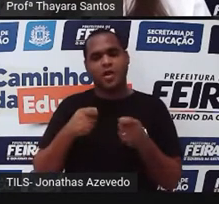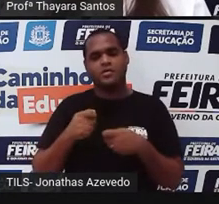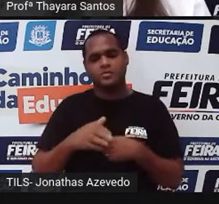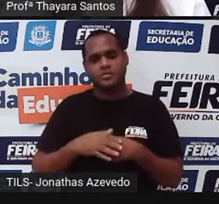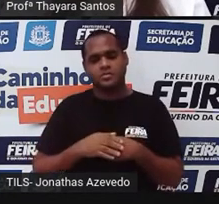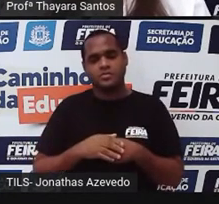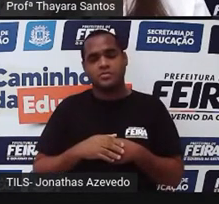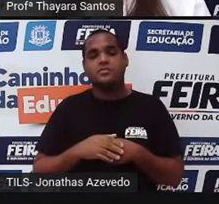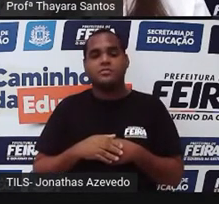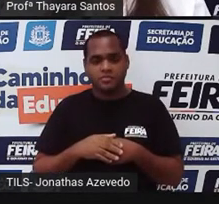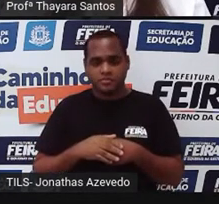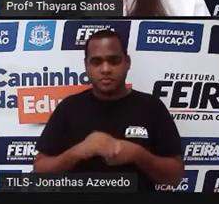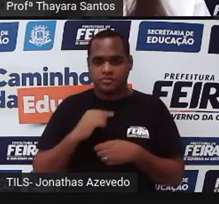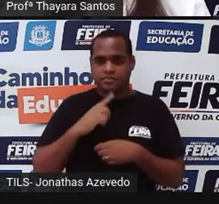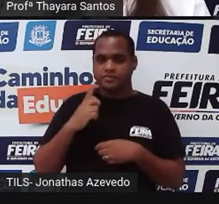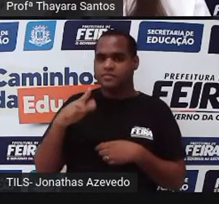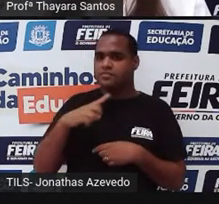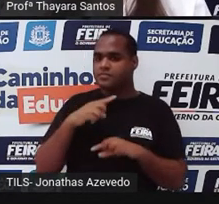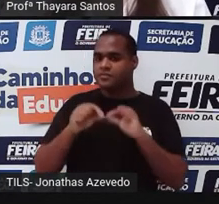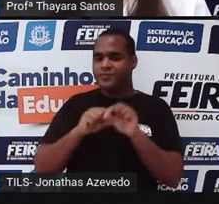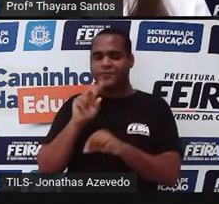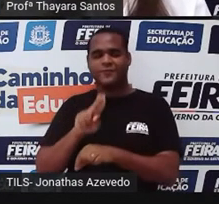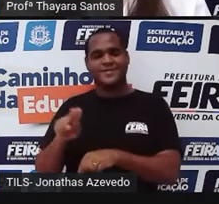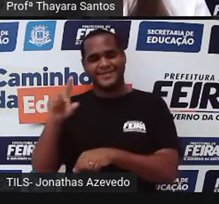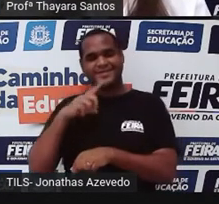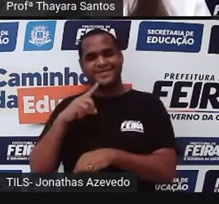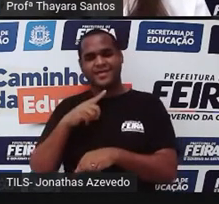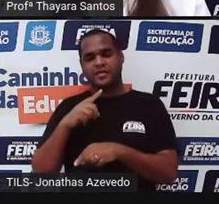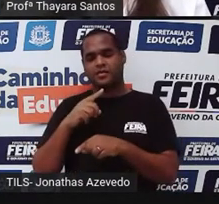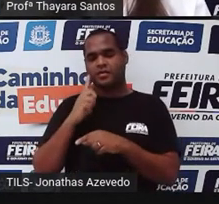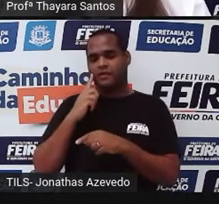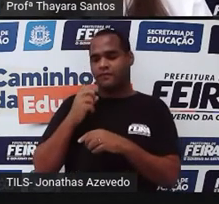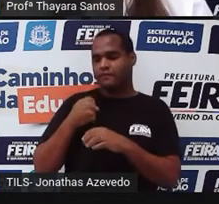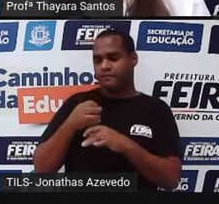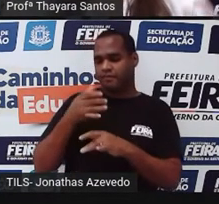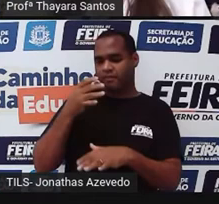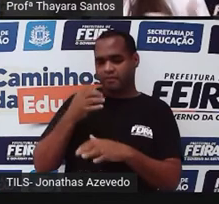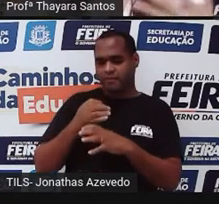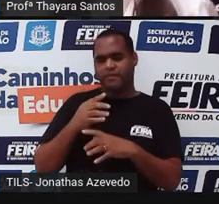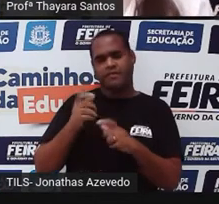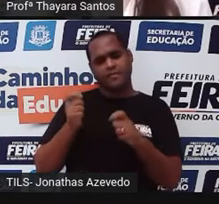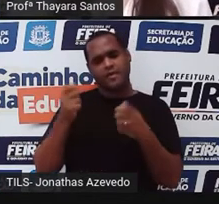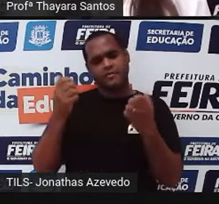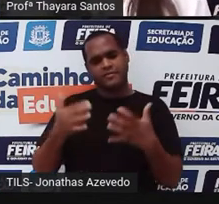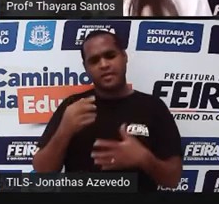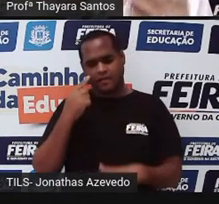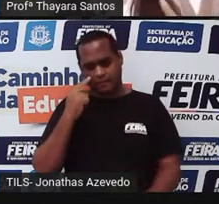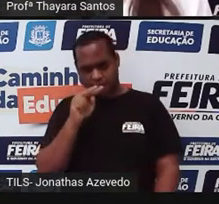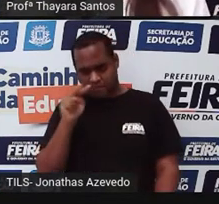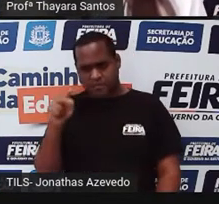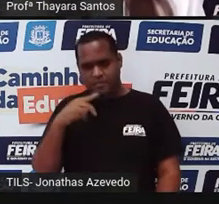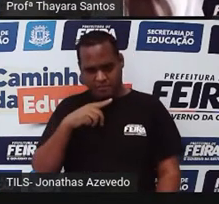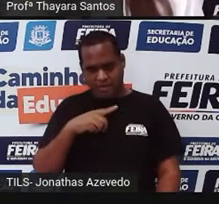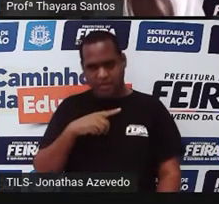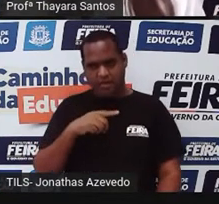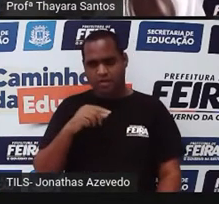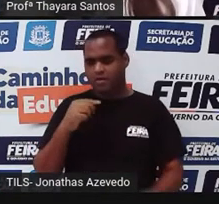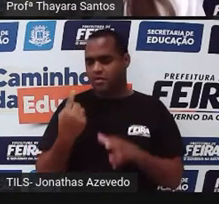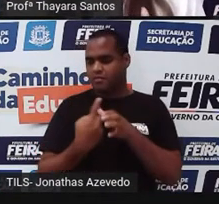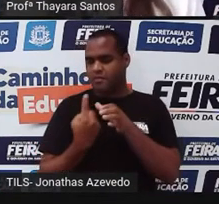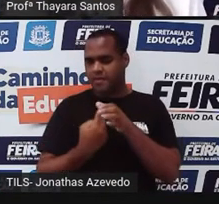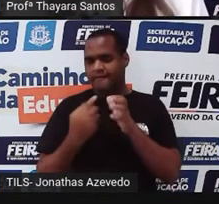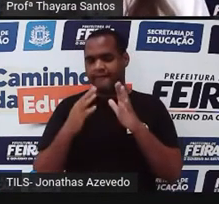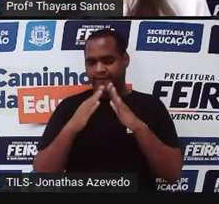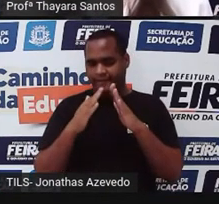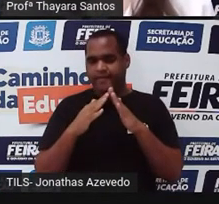E esse daqui é um instrumento que é utilizado para medir volume. Vocês já devem ter visto. O liquidificador que a gente tem em casa,